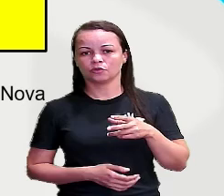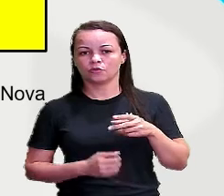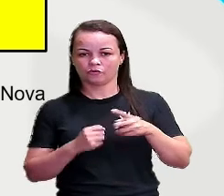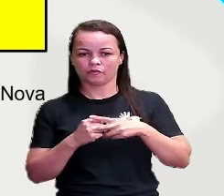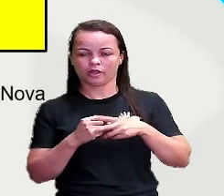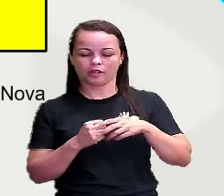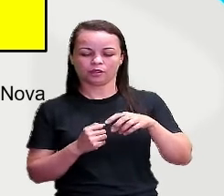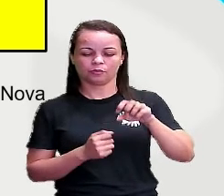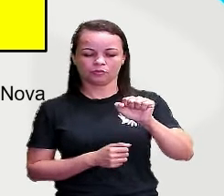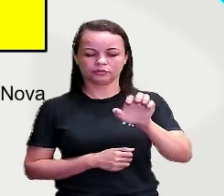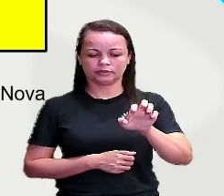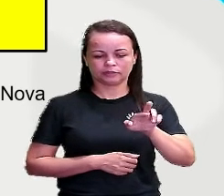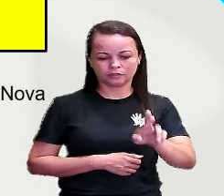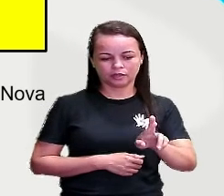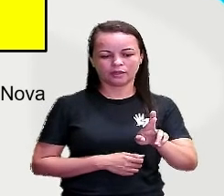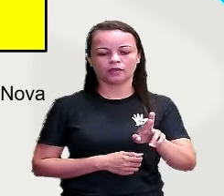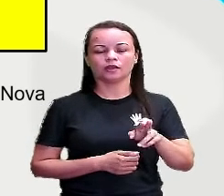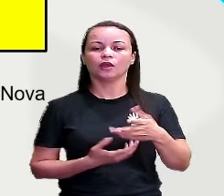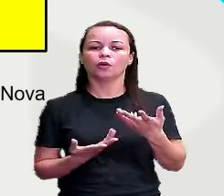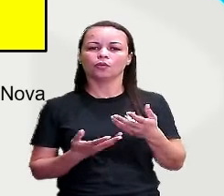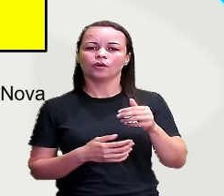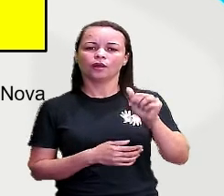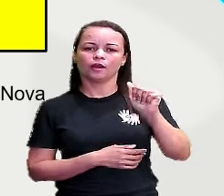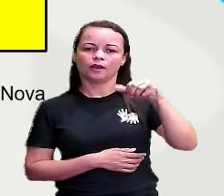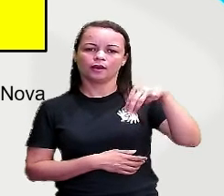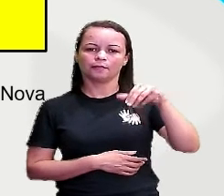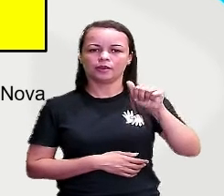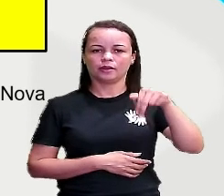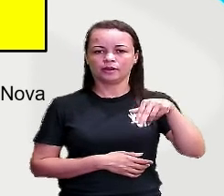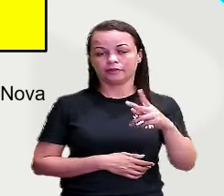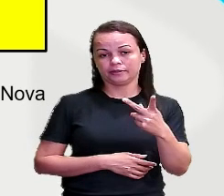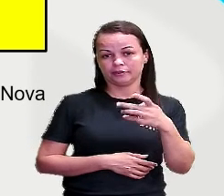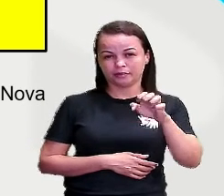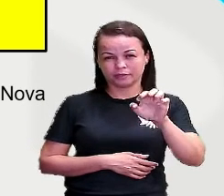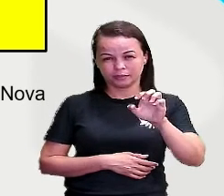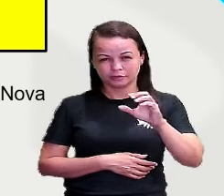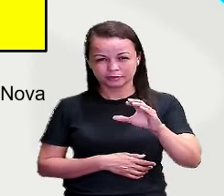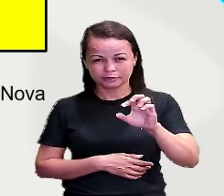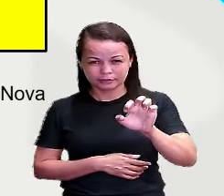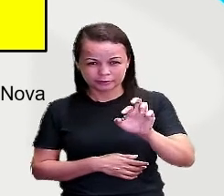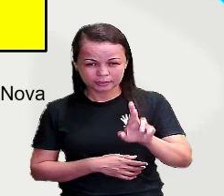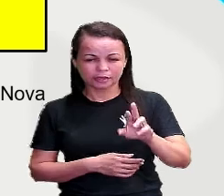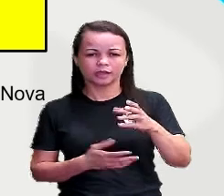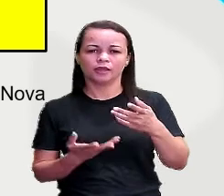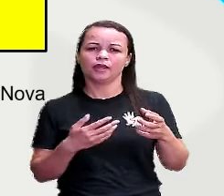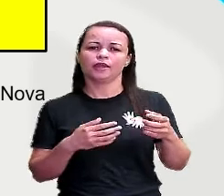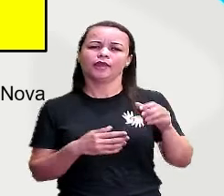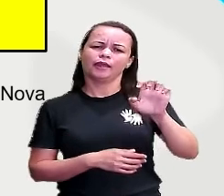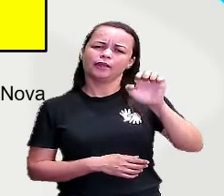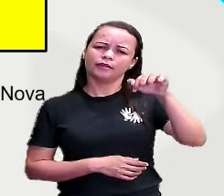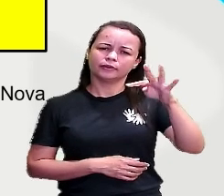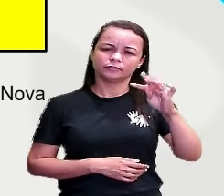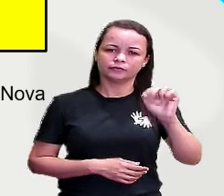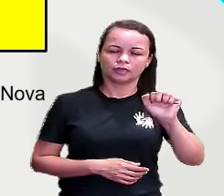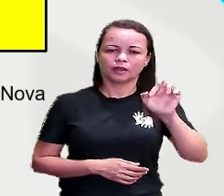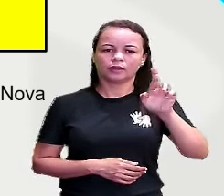O amanhecer, entardecer e anoitecer. Indicando aí,